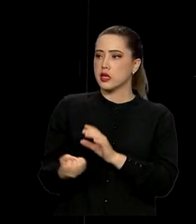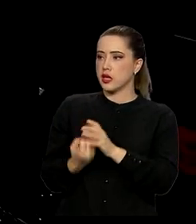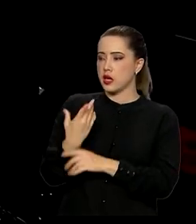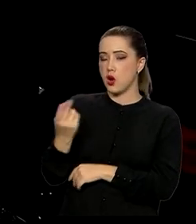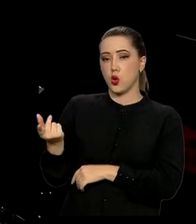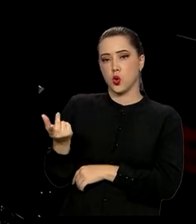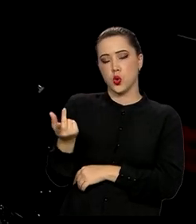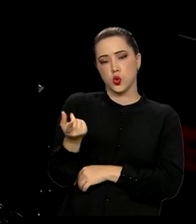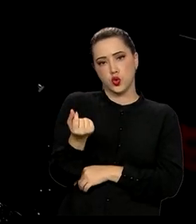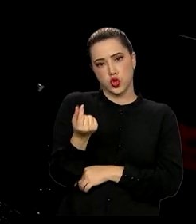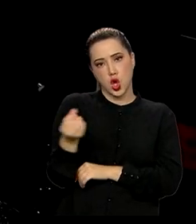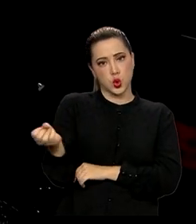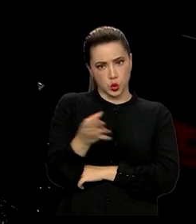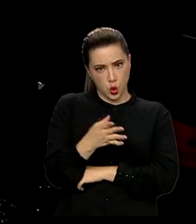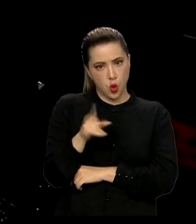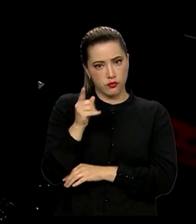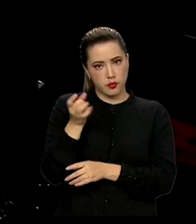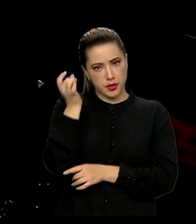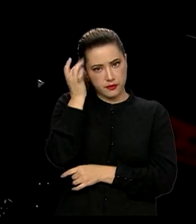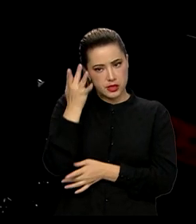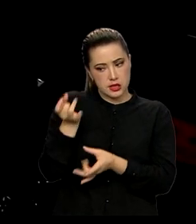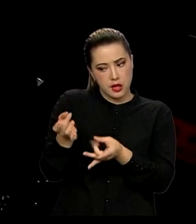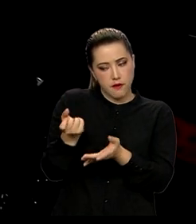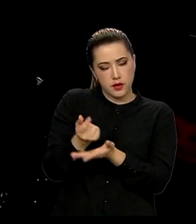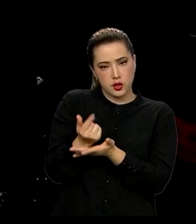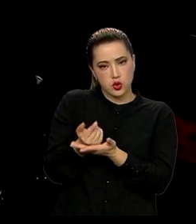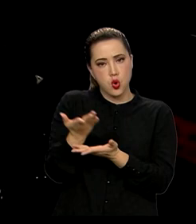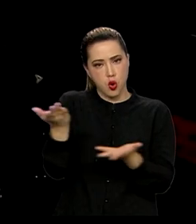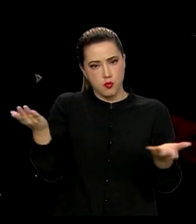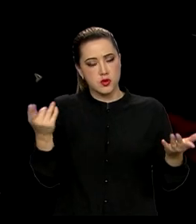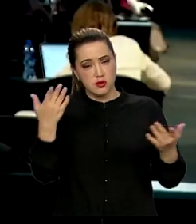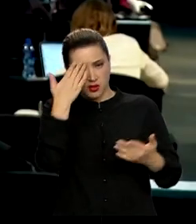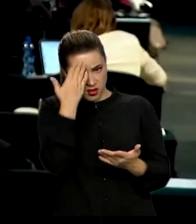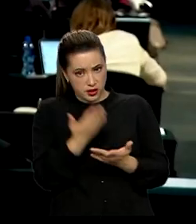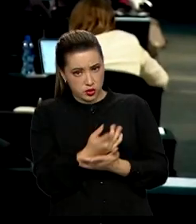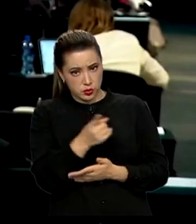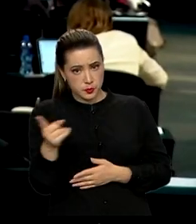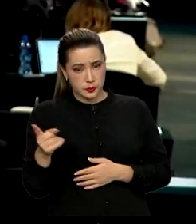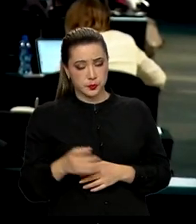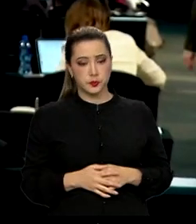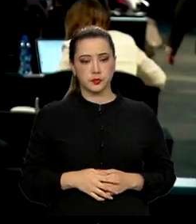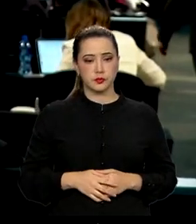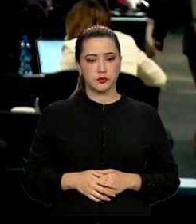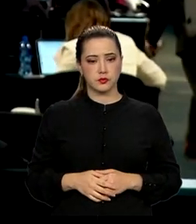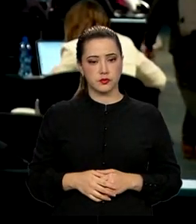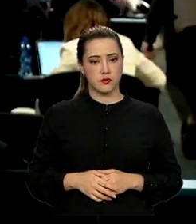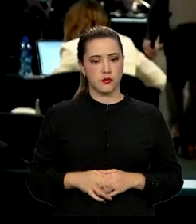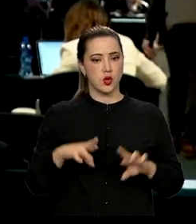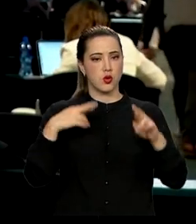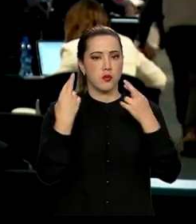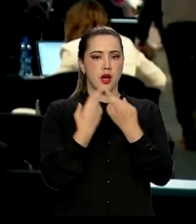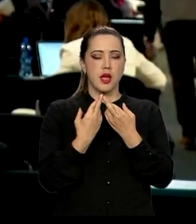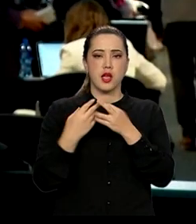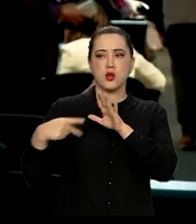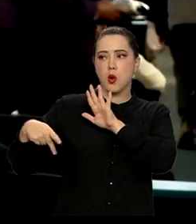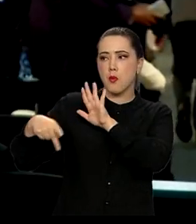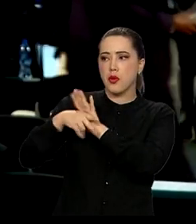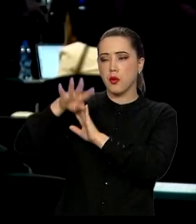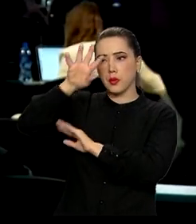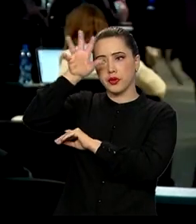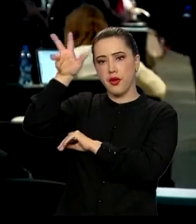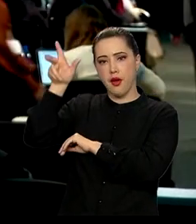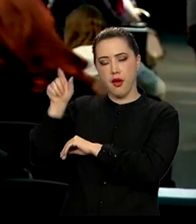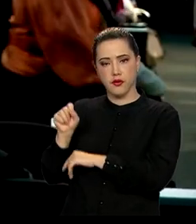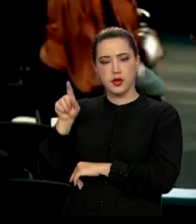referência para facilitar o comércio? Façam seus jogos, suas apostas. Com uma reunião feita na África, é inevitável que para muitas